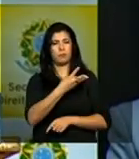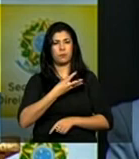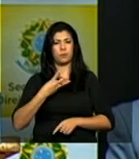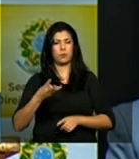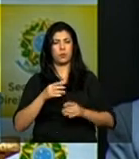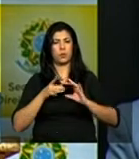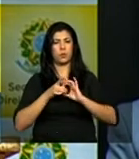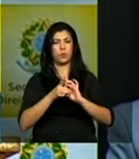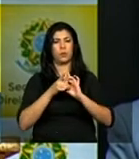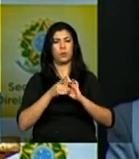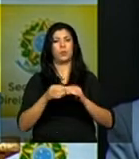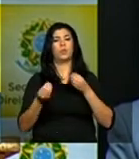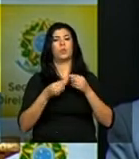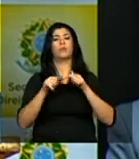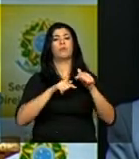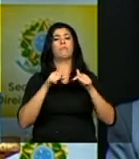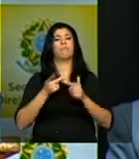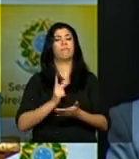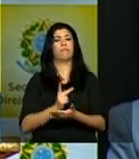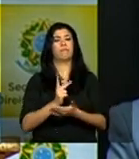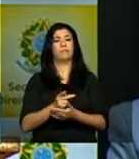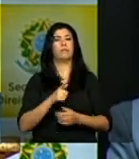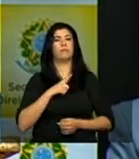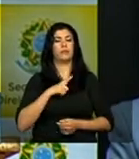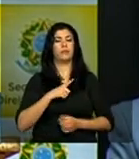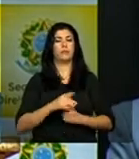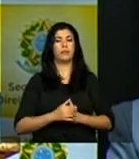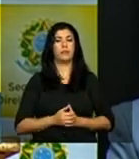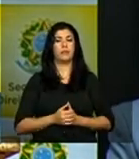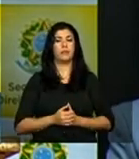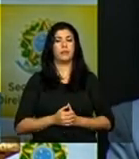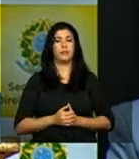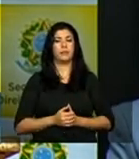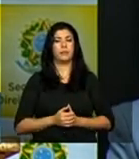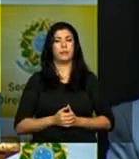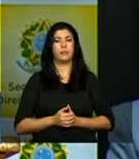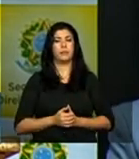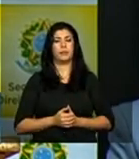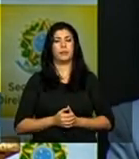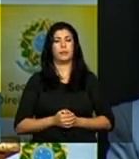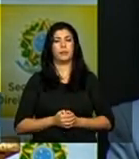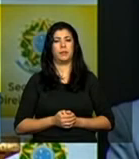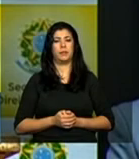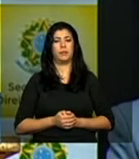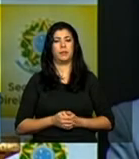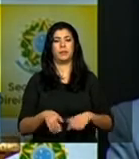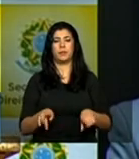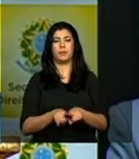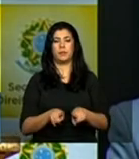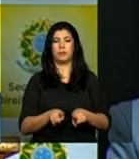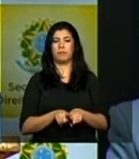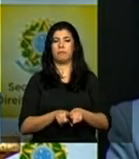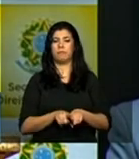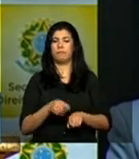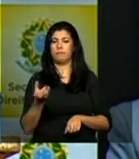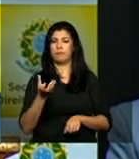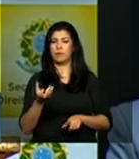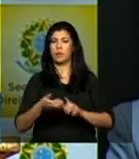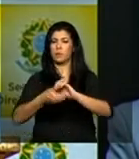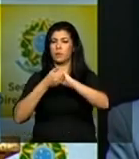nesse trabalho permanente quero aqui saudar ao Ivo